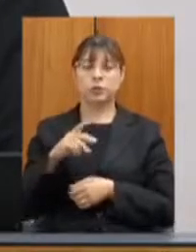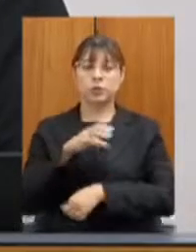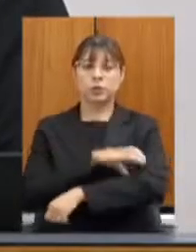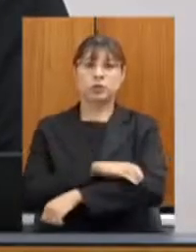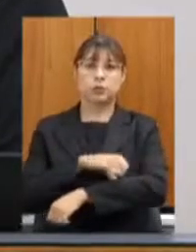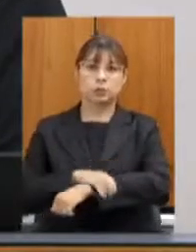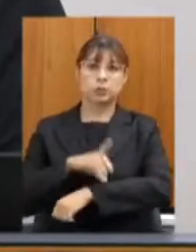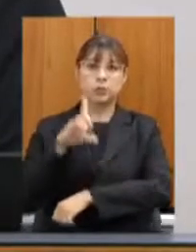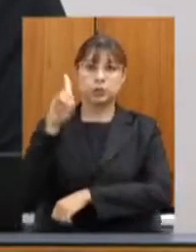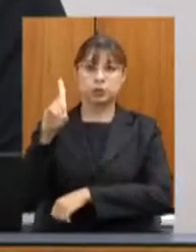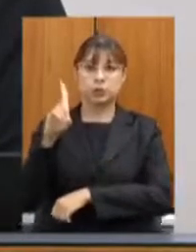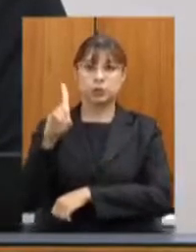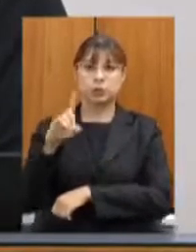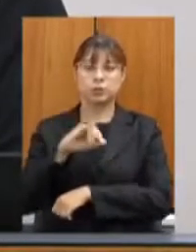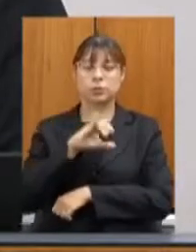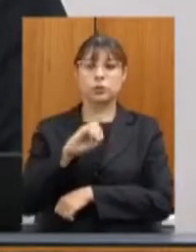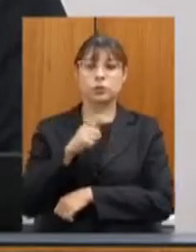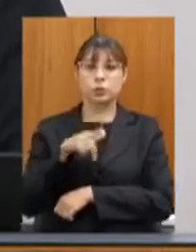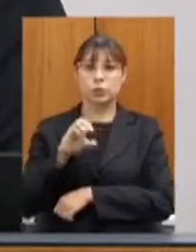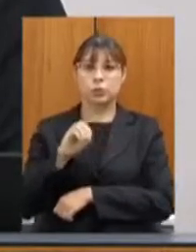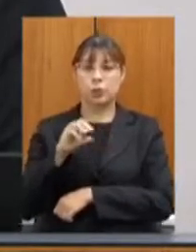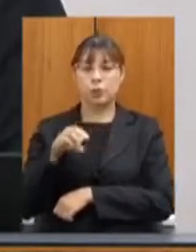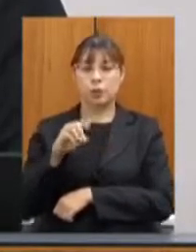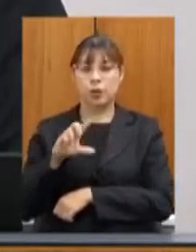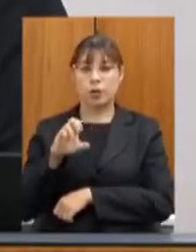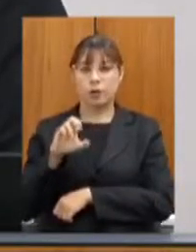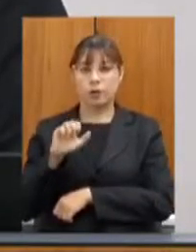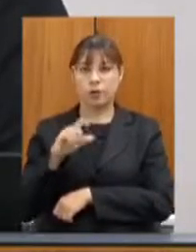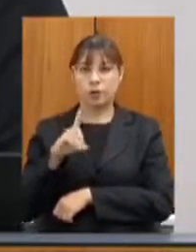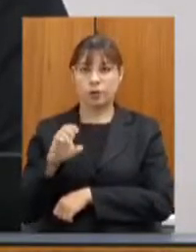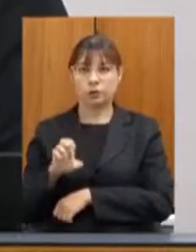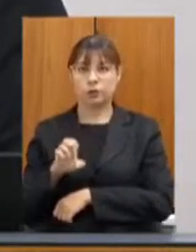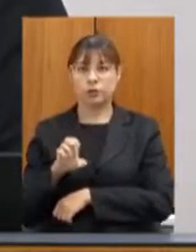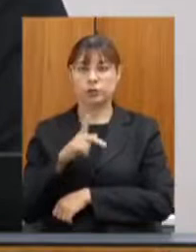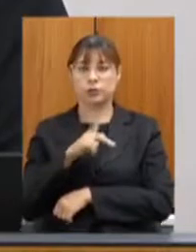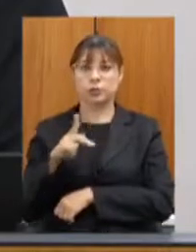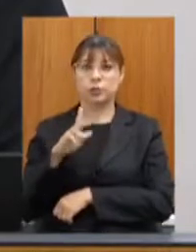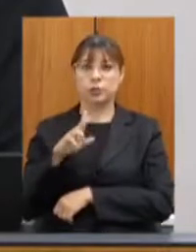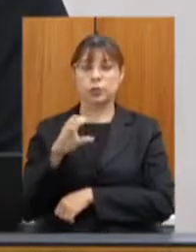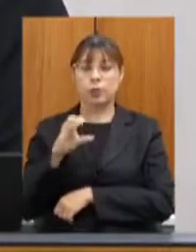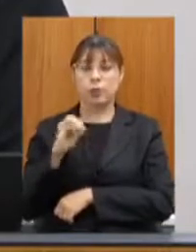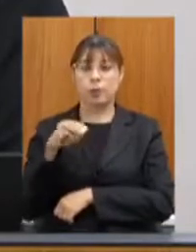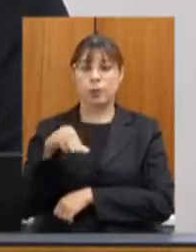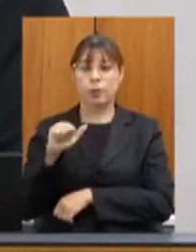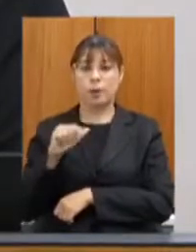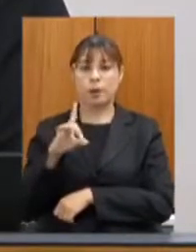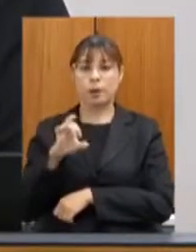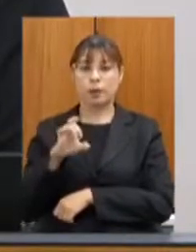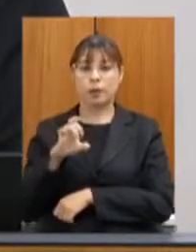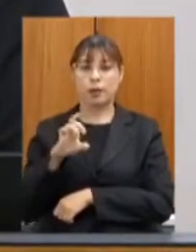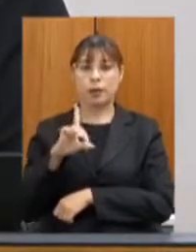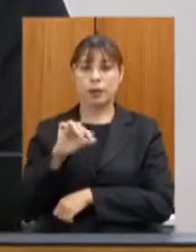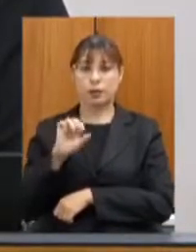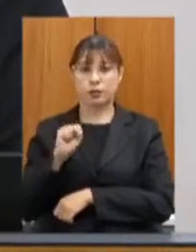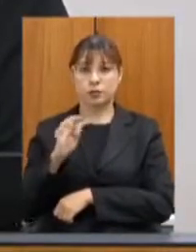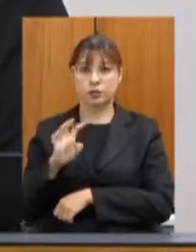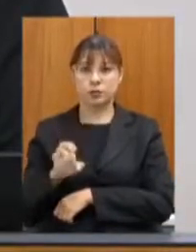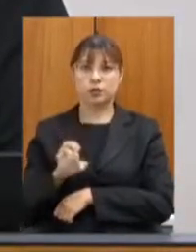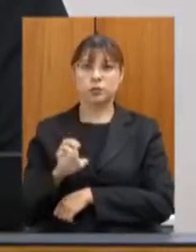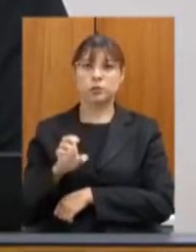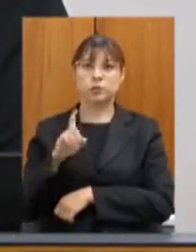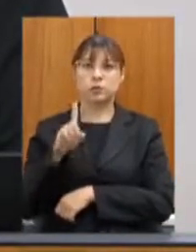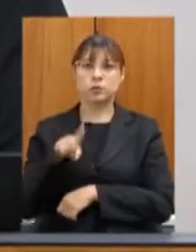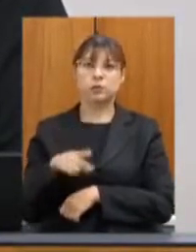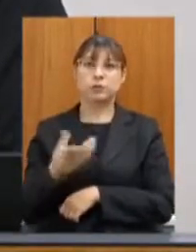João Monlevade e Itabira, presidente da Coma do Leste, convenção dos ministros das Assembleias de Deus do